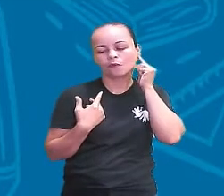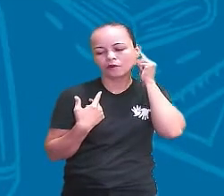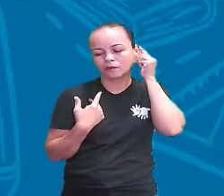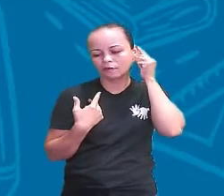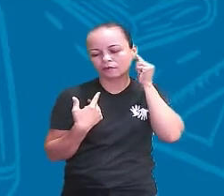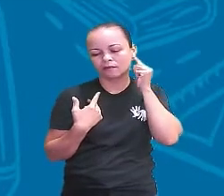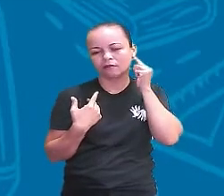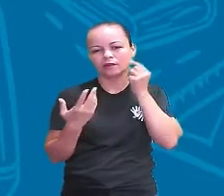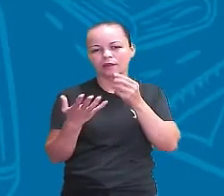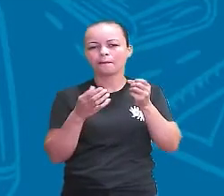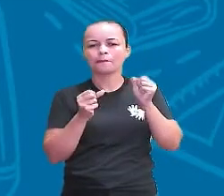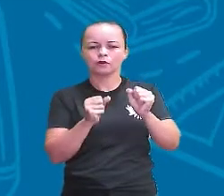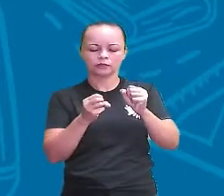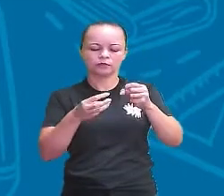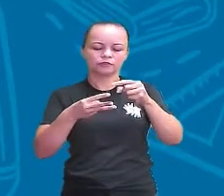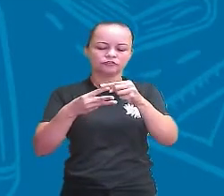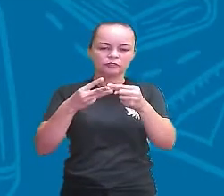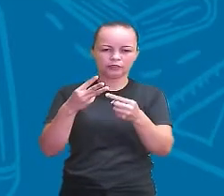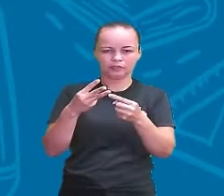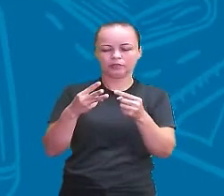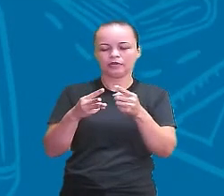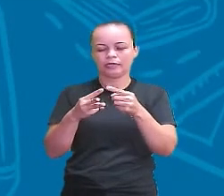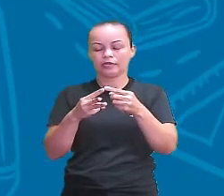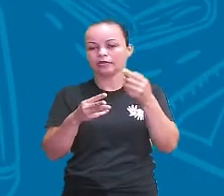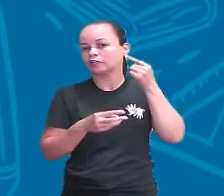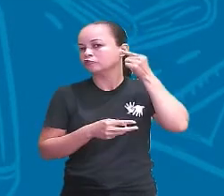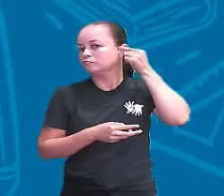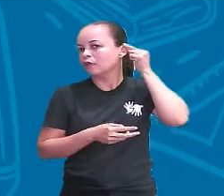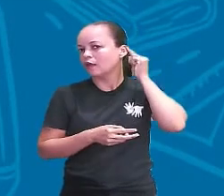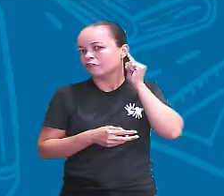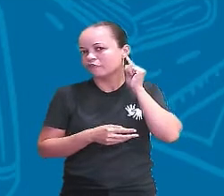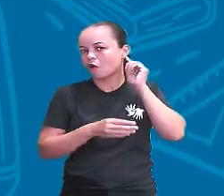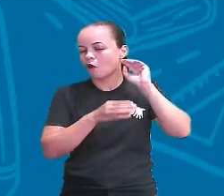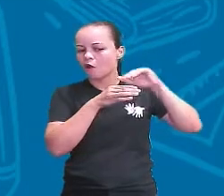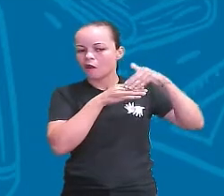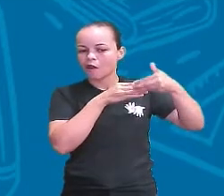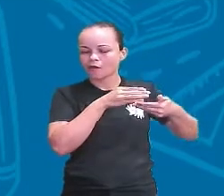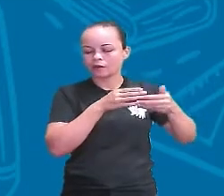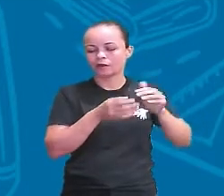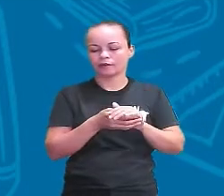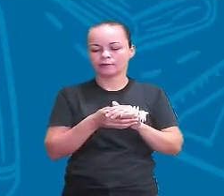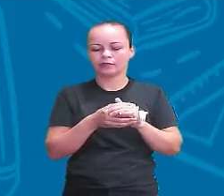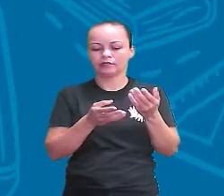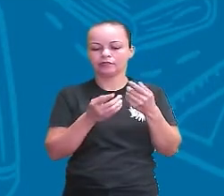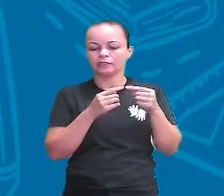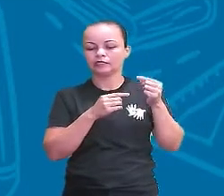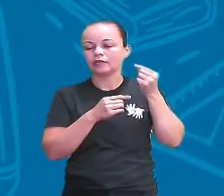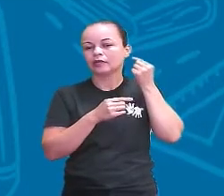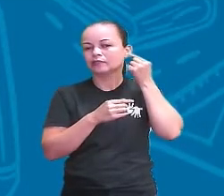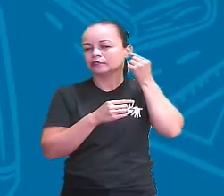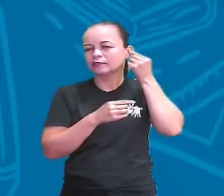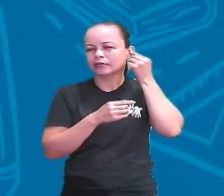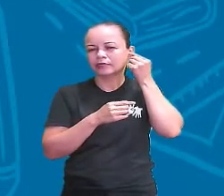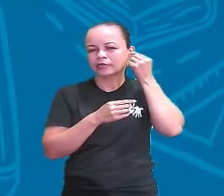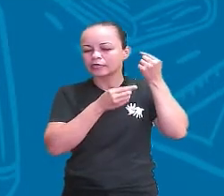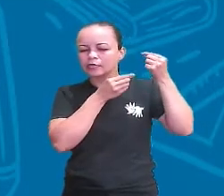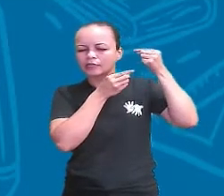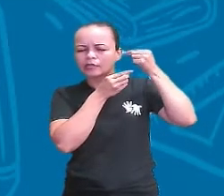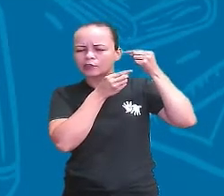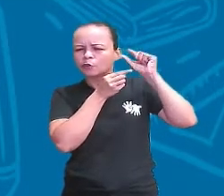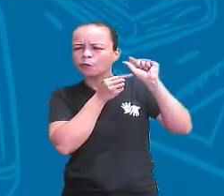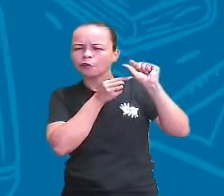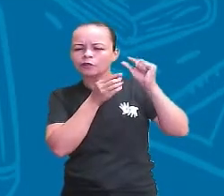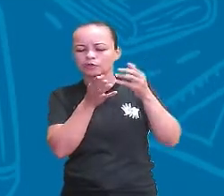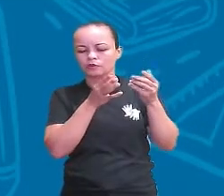posições. A orelha externa, que é essa de fora. A orelha média, que é essa que a gente ainda consegue enxergar aqui.